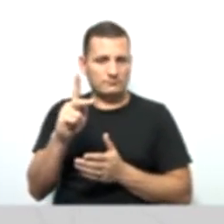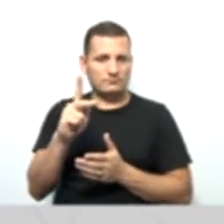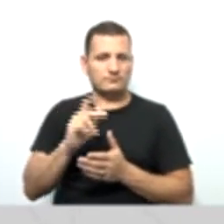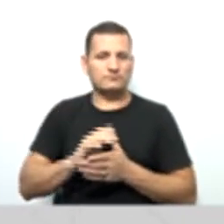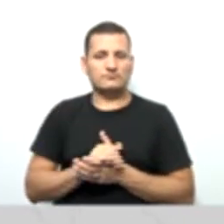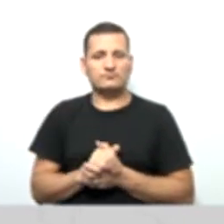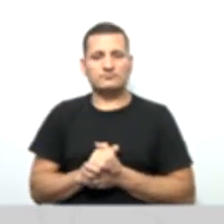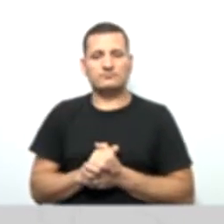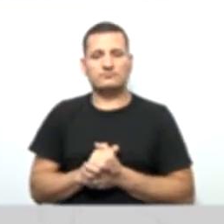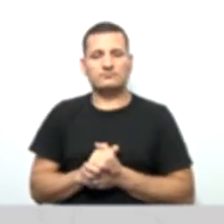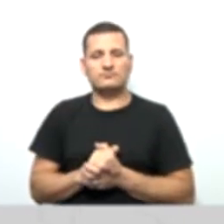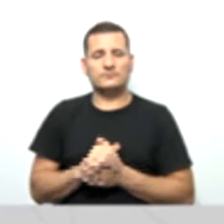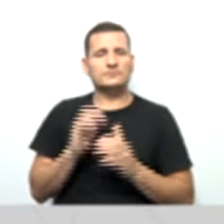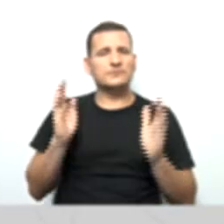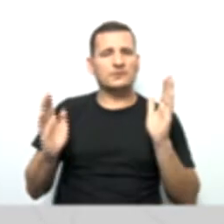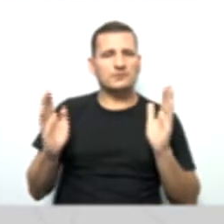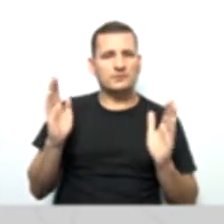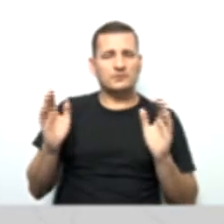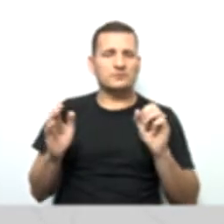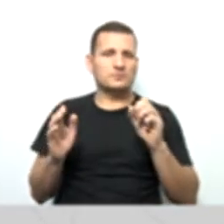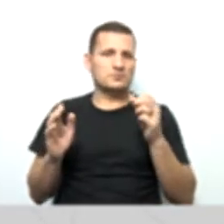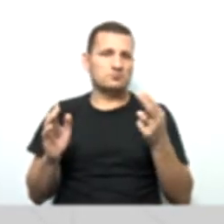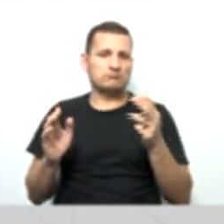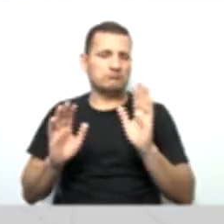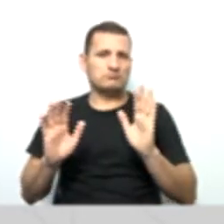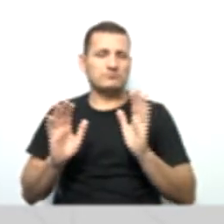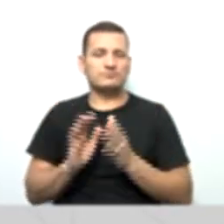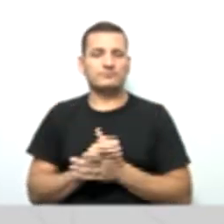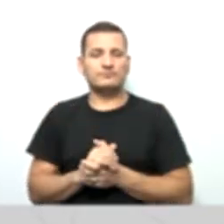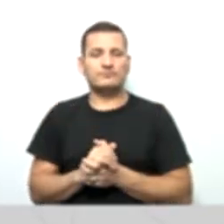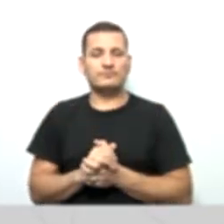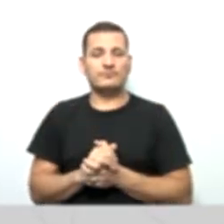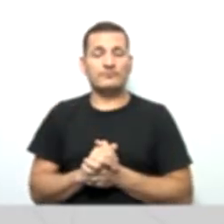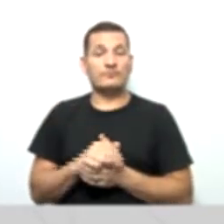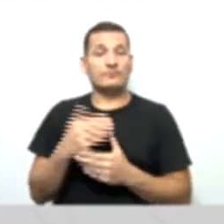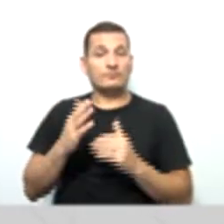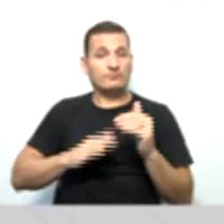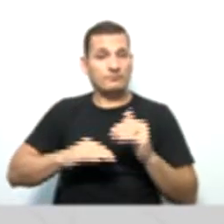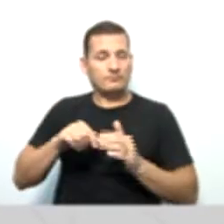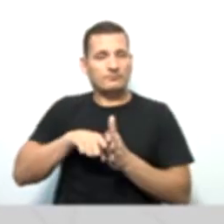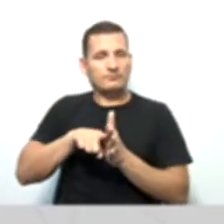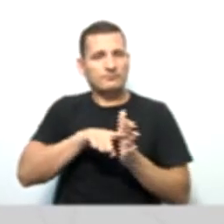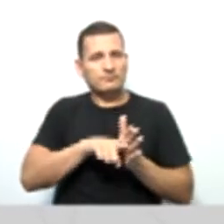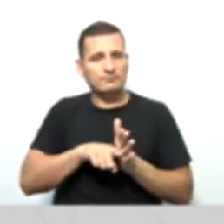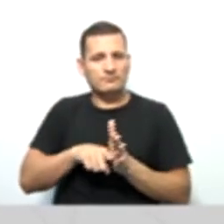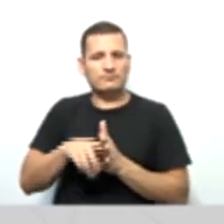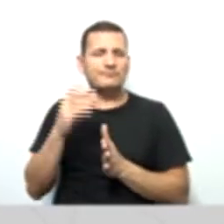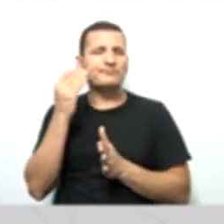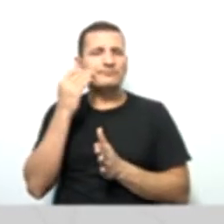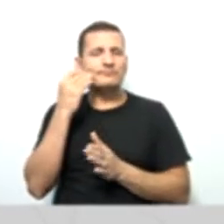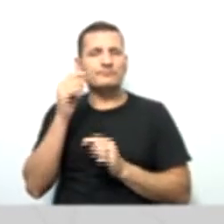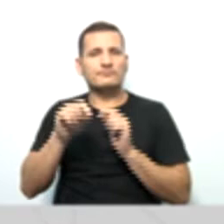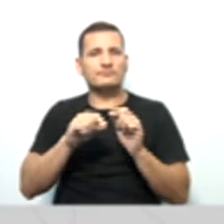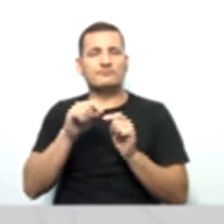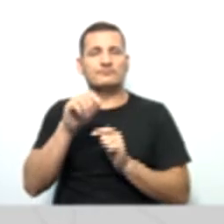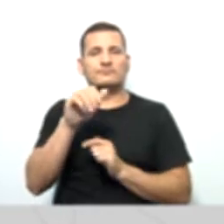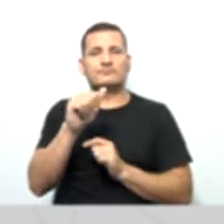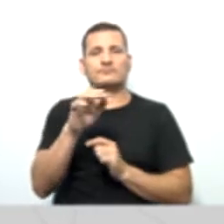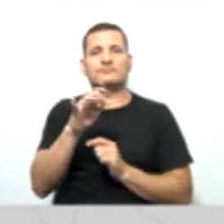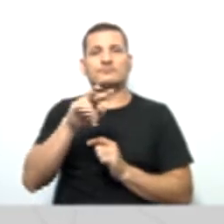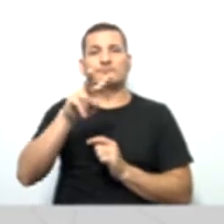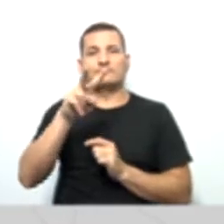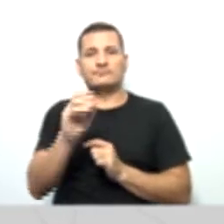determinada data ou exercício social. Assim, o auditor deve verificar o quê nas contas do ativo, gente?